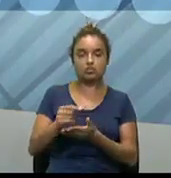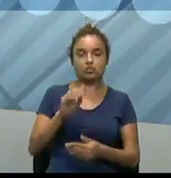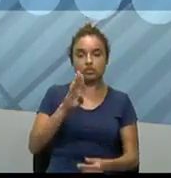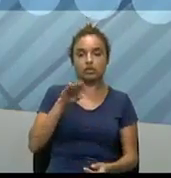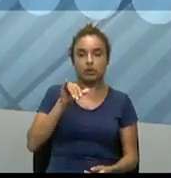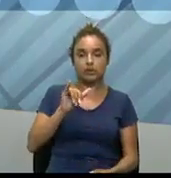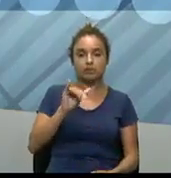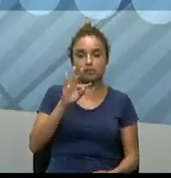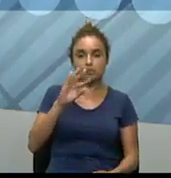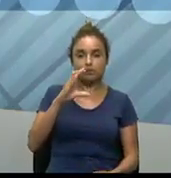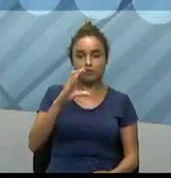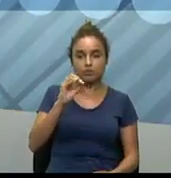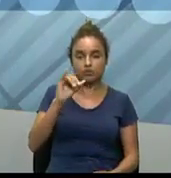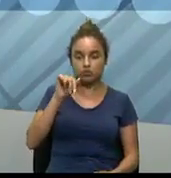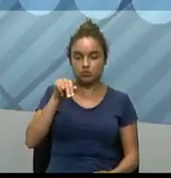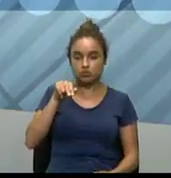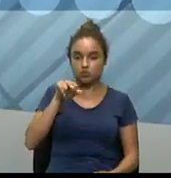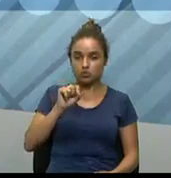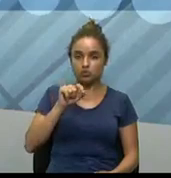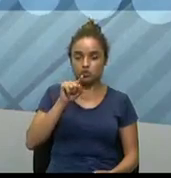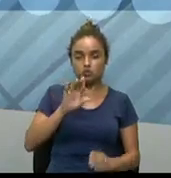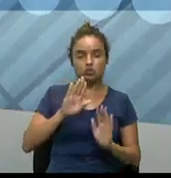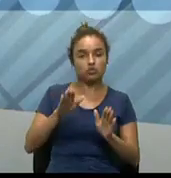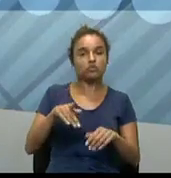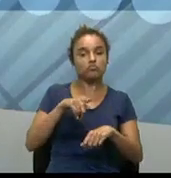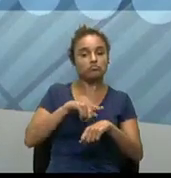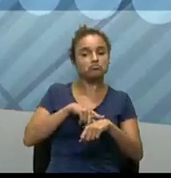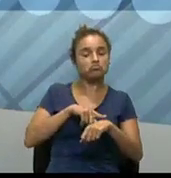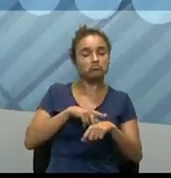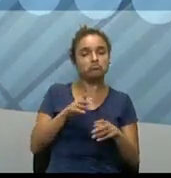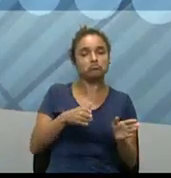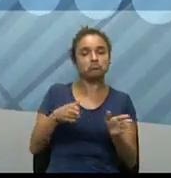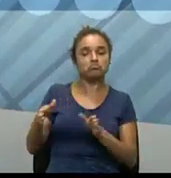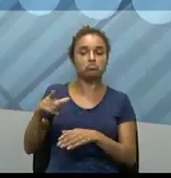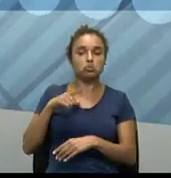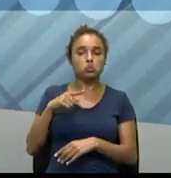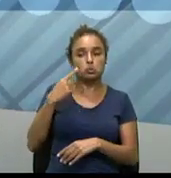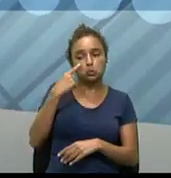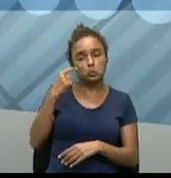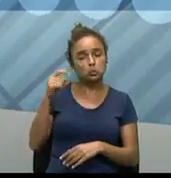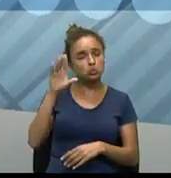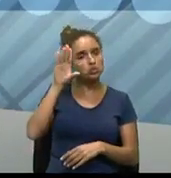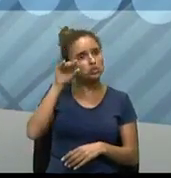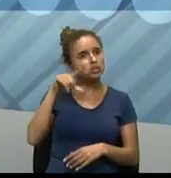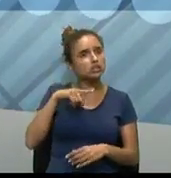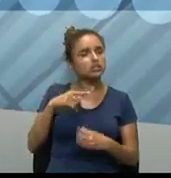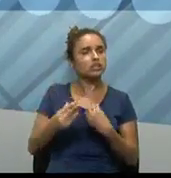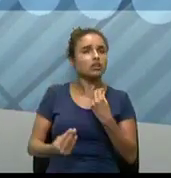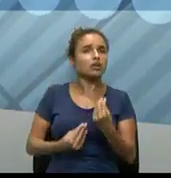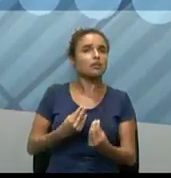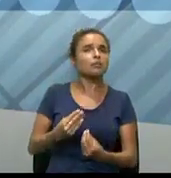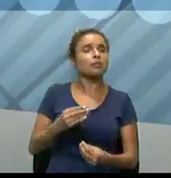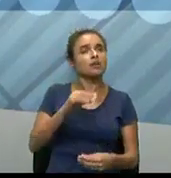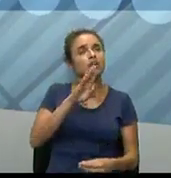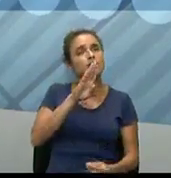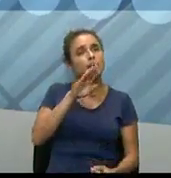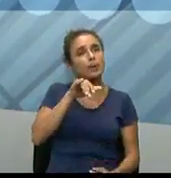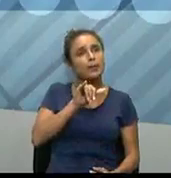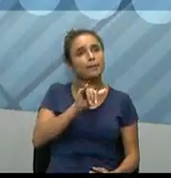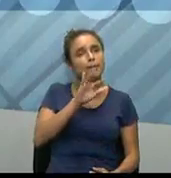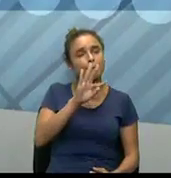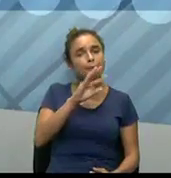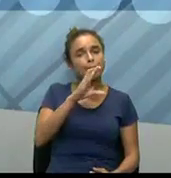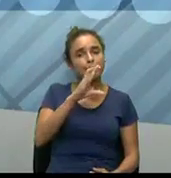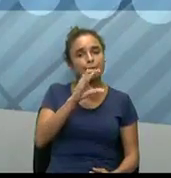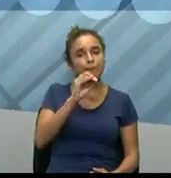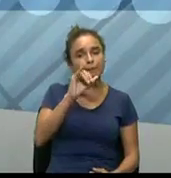né? Então, possivelmente, você vai ter em algum momento a curiosidade, né? Eu falo assim, nossa, acumulei Bitcoin, de repente, no processo